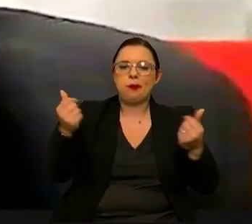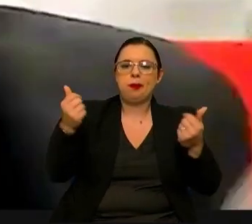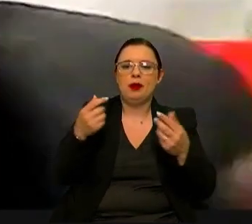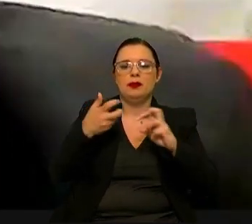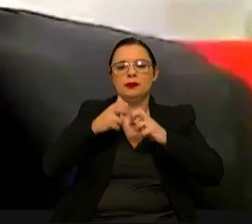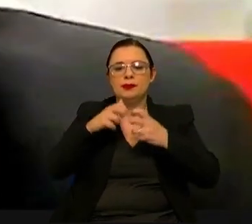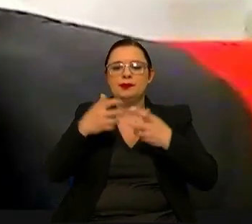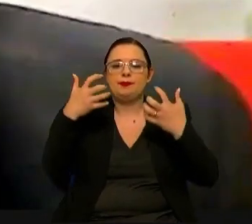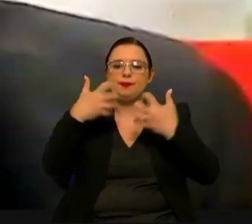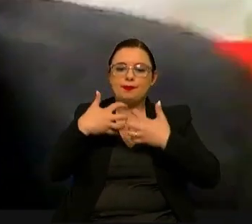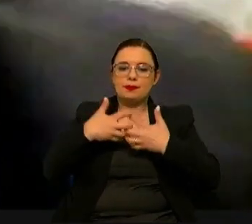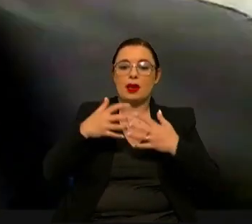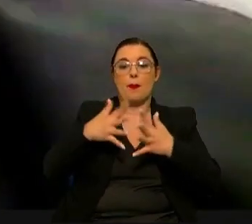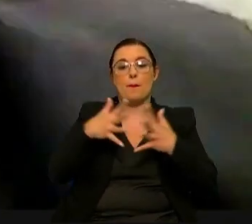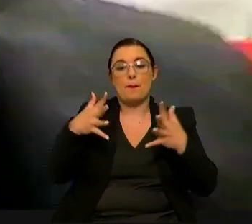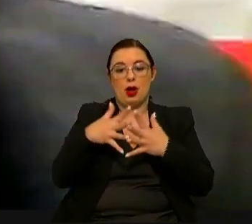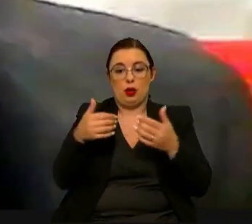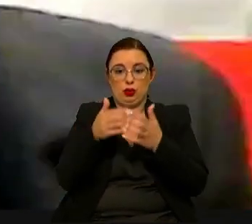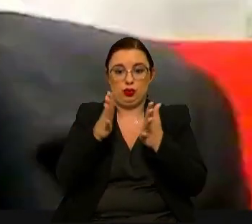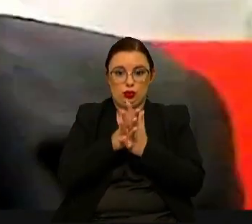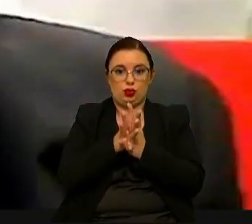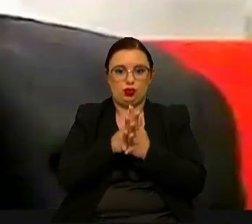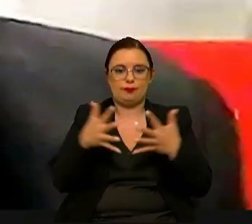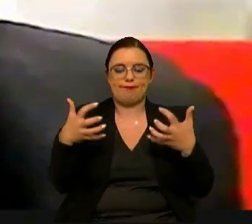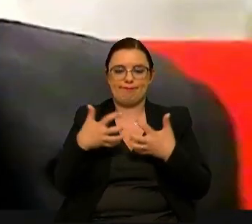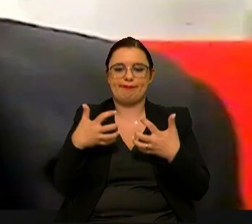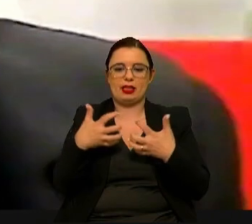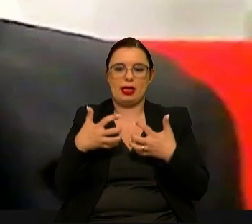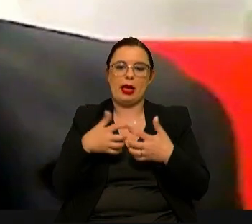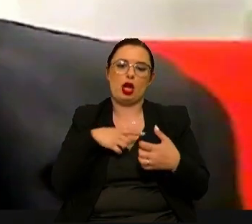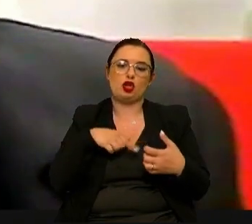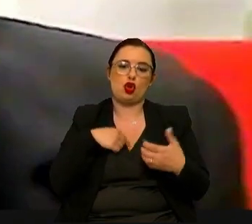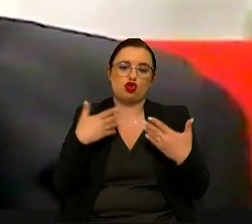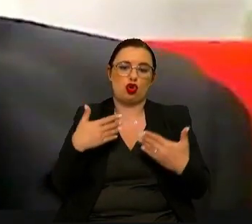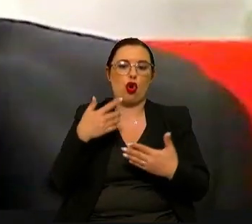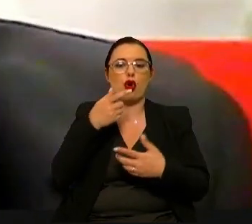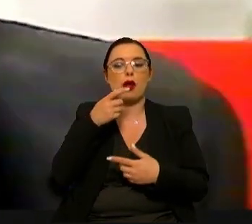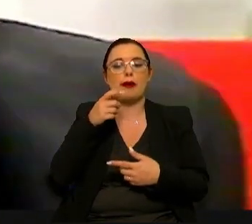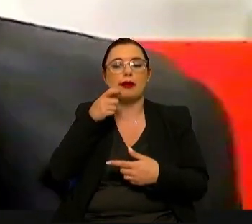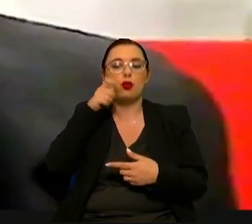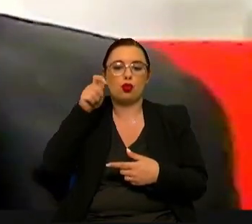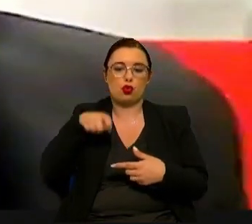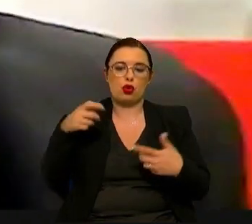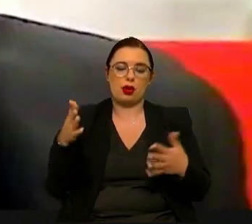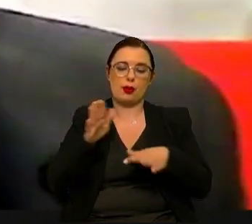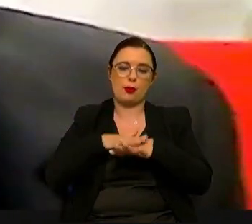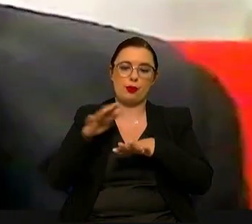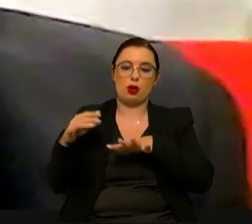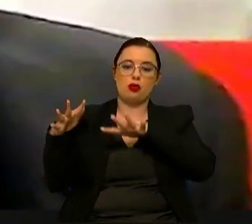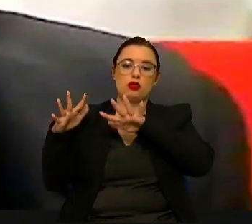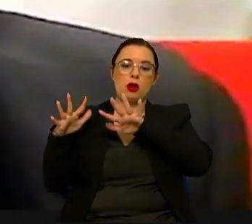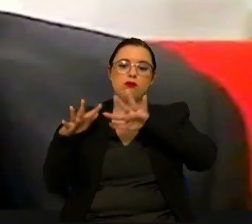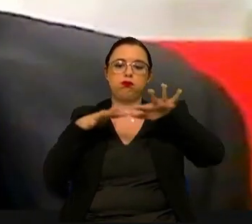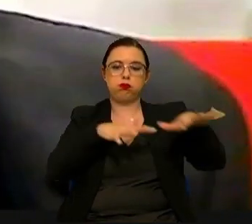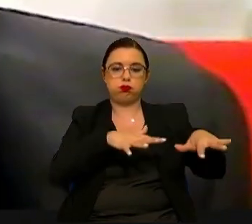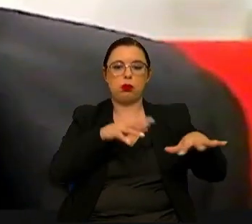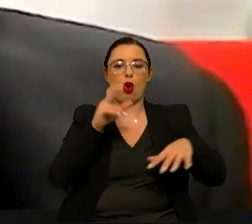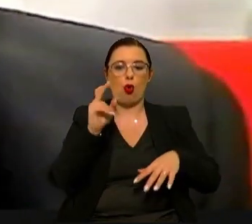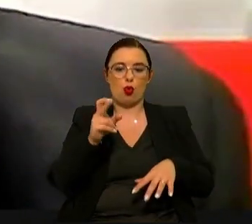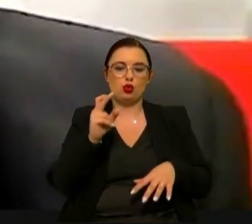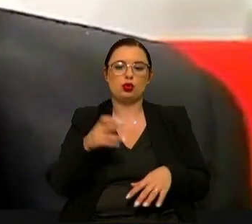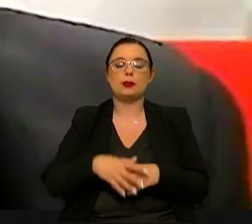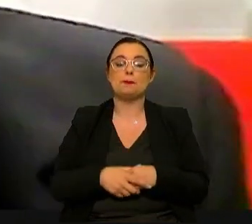conflitos e, maior de todos, a guerra que se vive na Ucrânia pela invasão da Rússia.